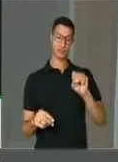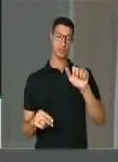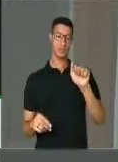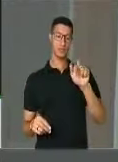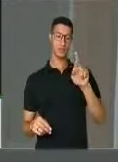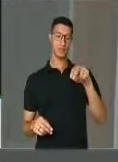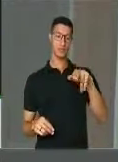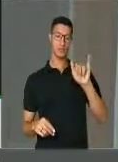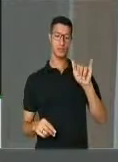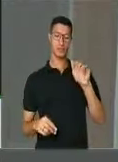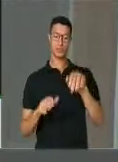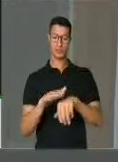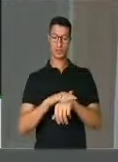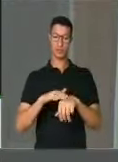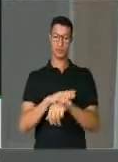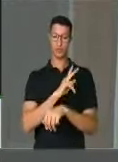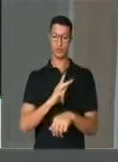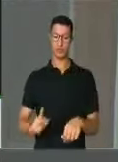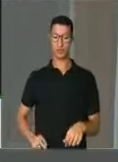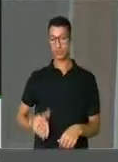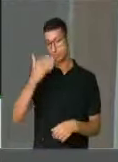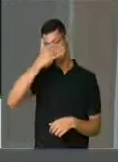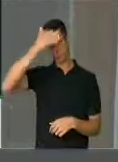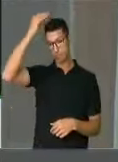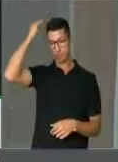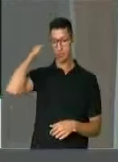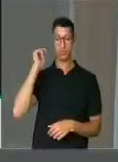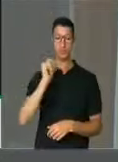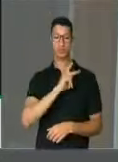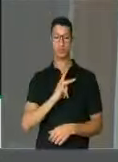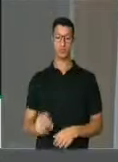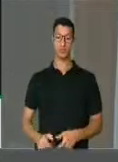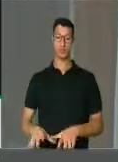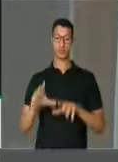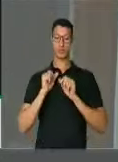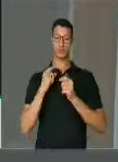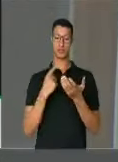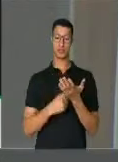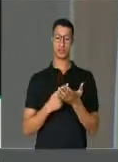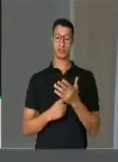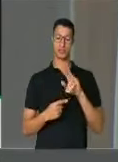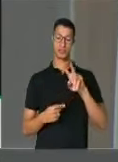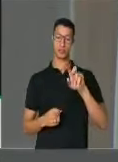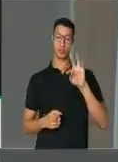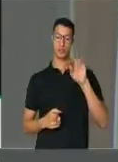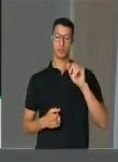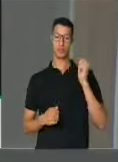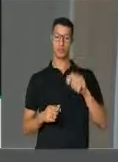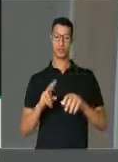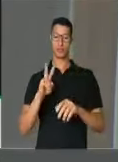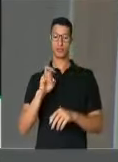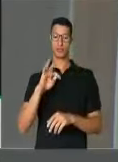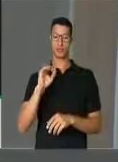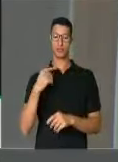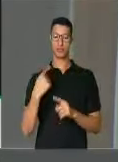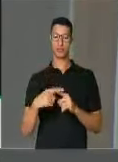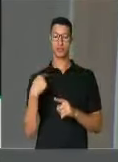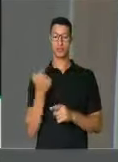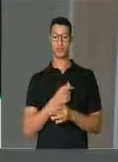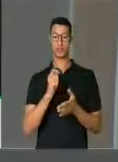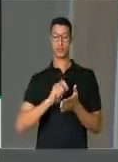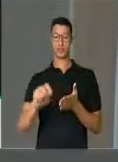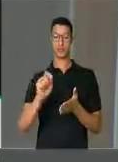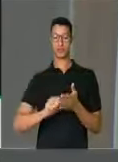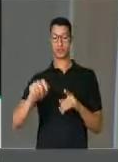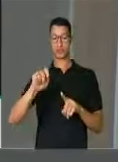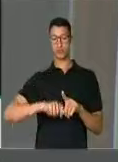declarou que conversou com o presidente Temer e que o presidente assumiu o compromisso de vetar. Deve vetar porque nós assinamos